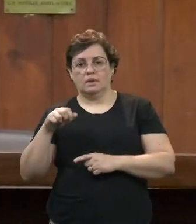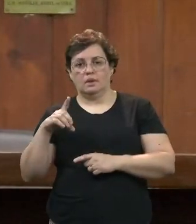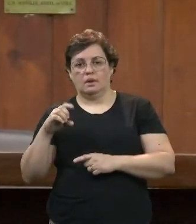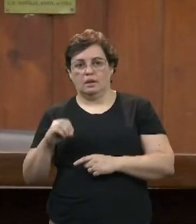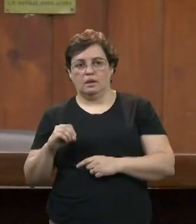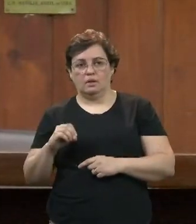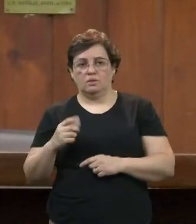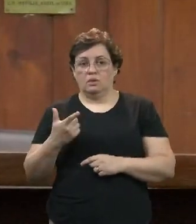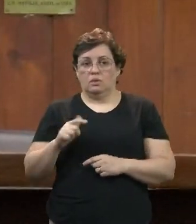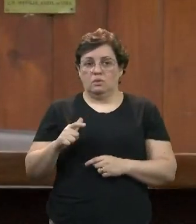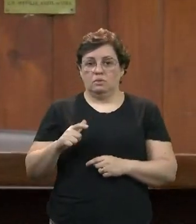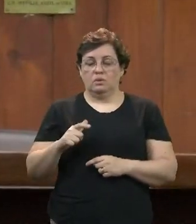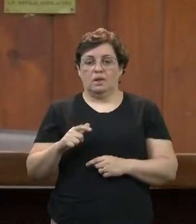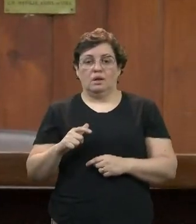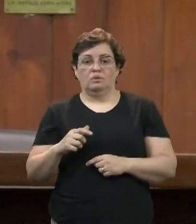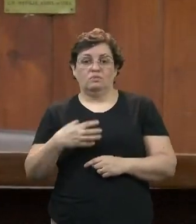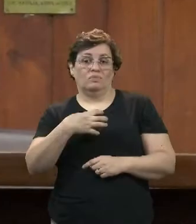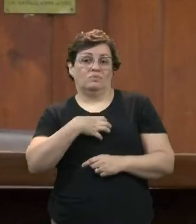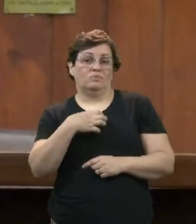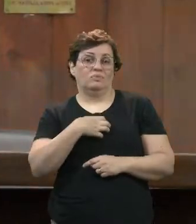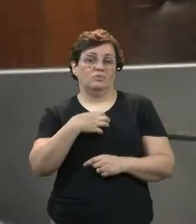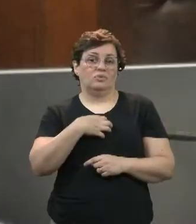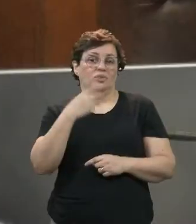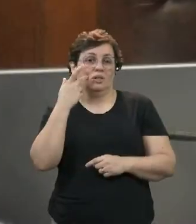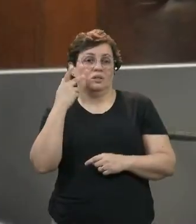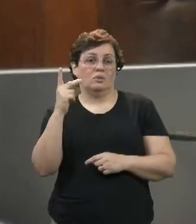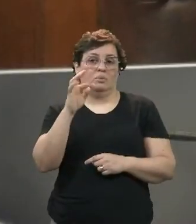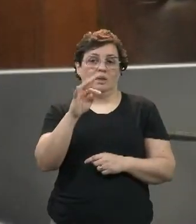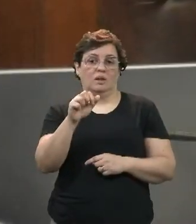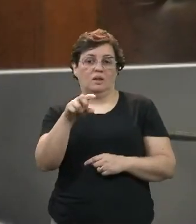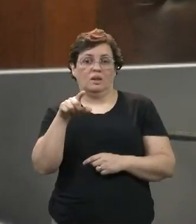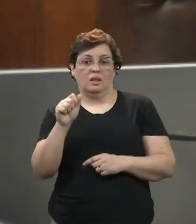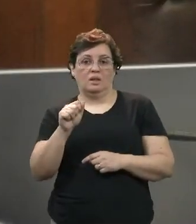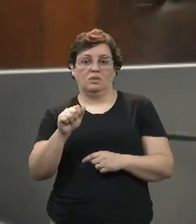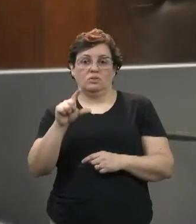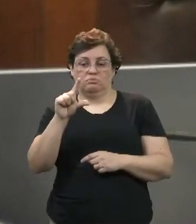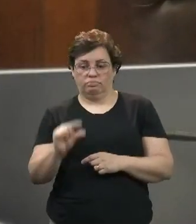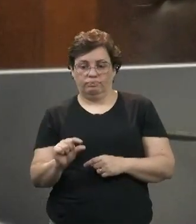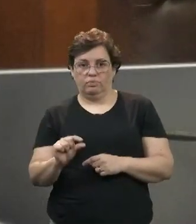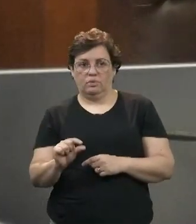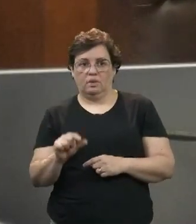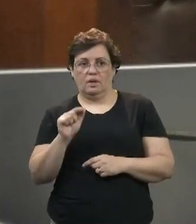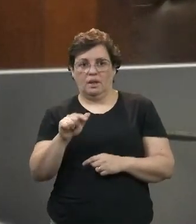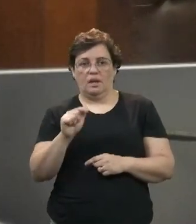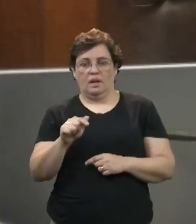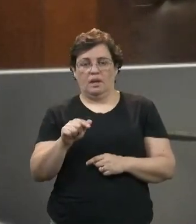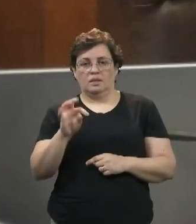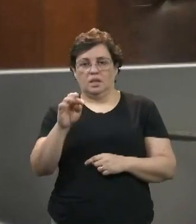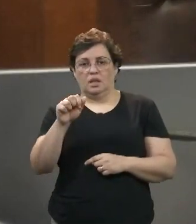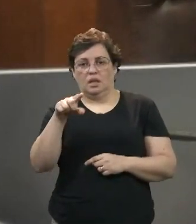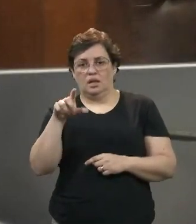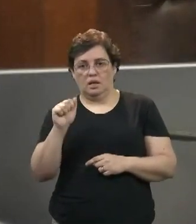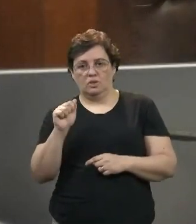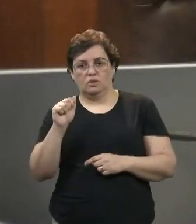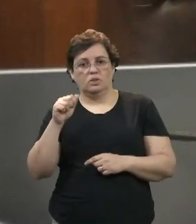não teria uma condição de ser uma taxa um pouco menor que essa? Que essa é a taxa de mercado hoje, né?